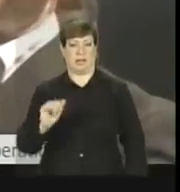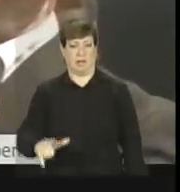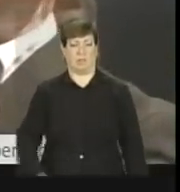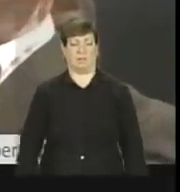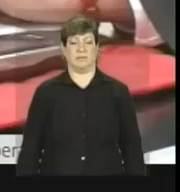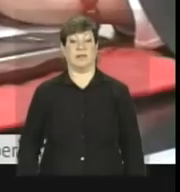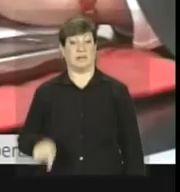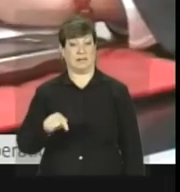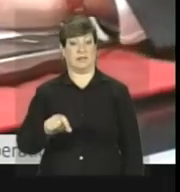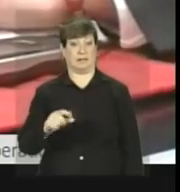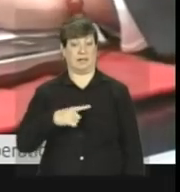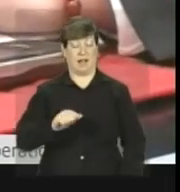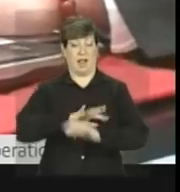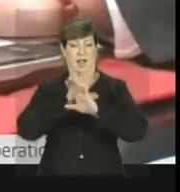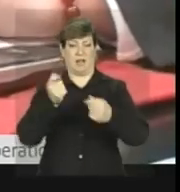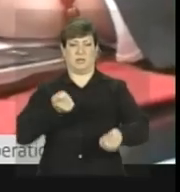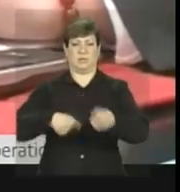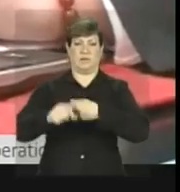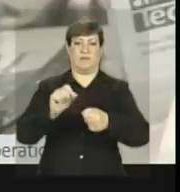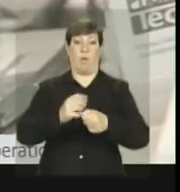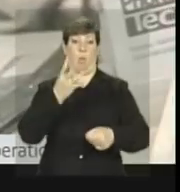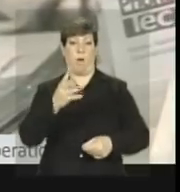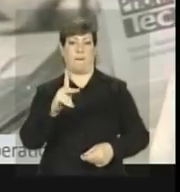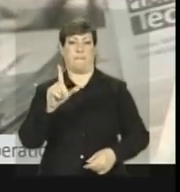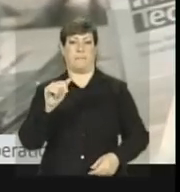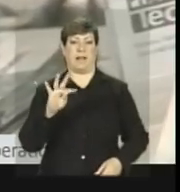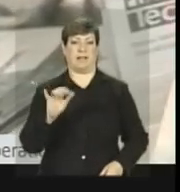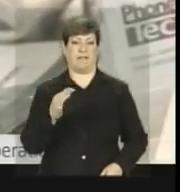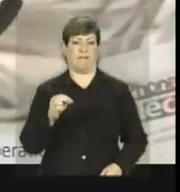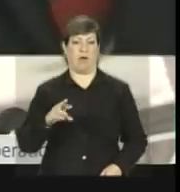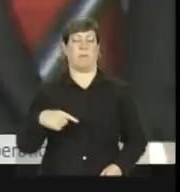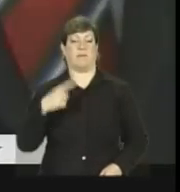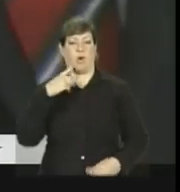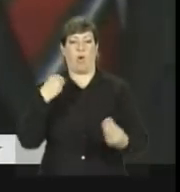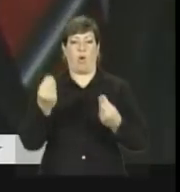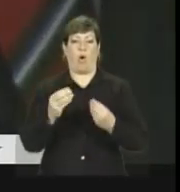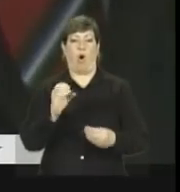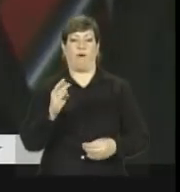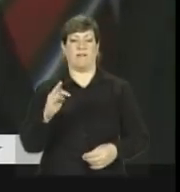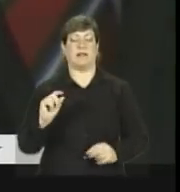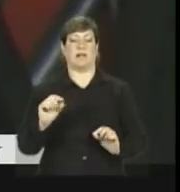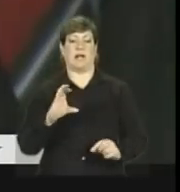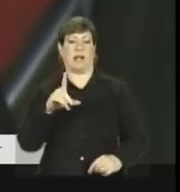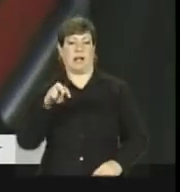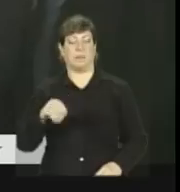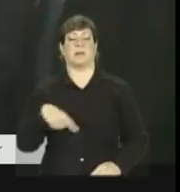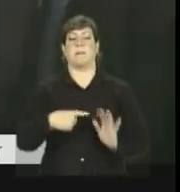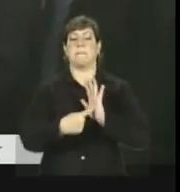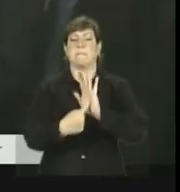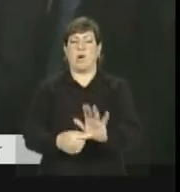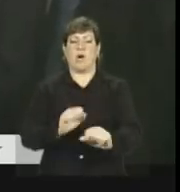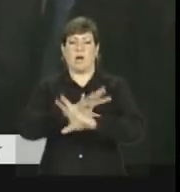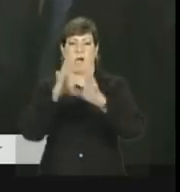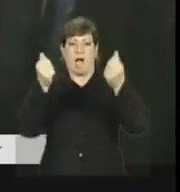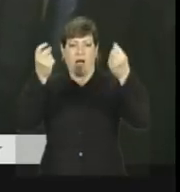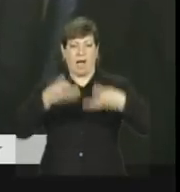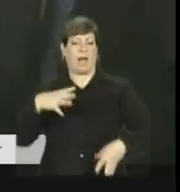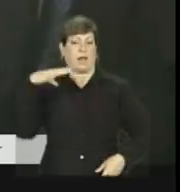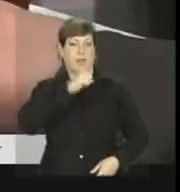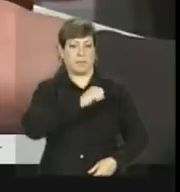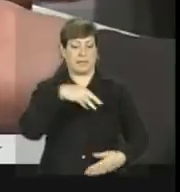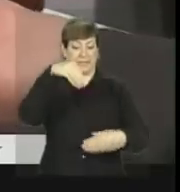A clara estrutura das quatro plataformas por ofertas e temas dá ao visitante uma orientação rápida dentro do recinto,